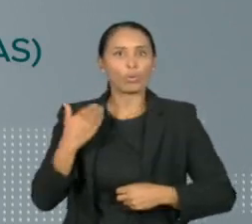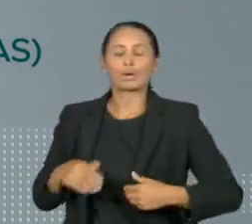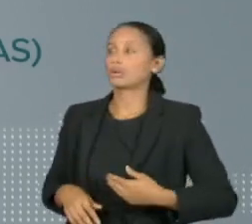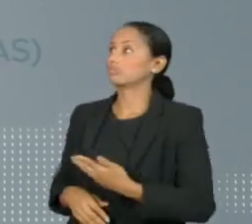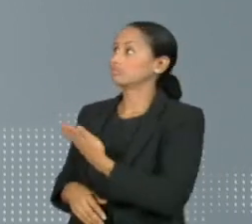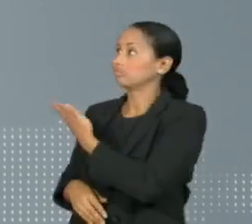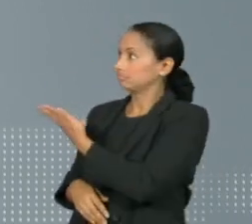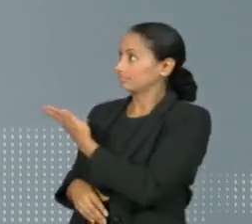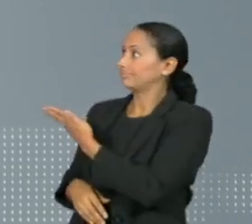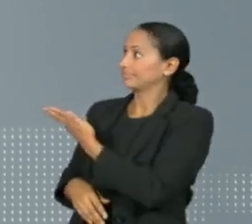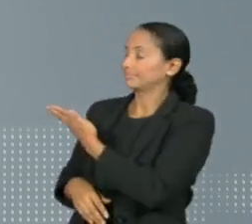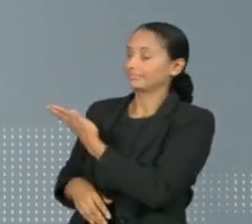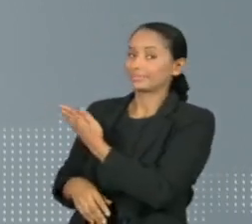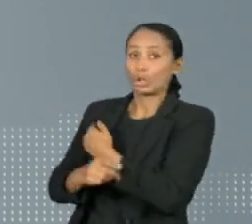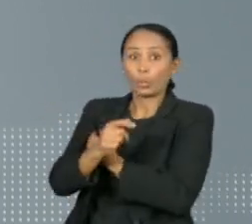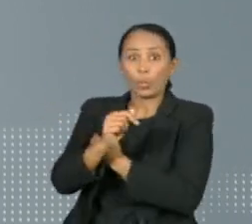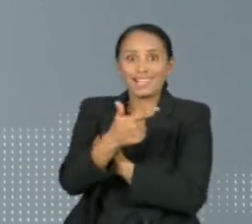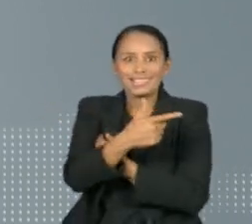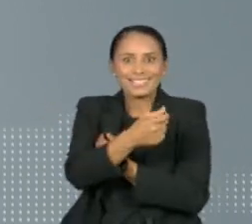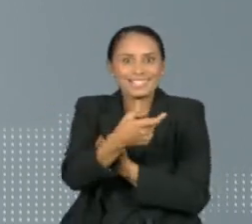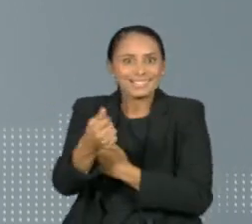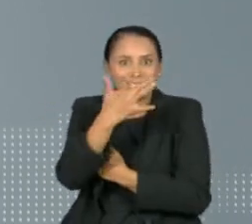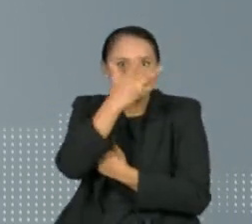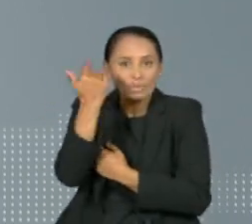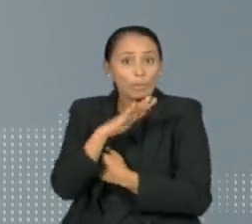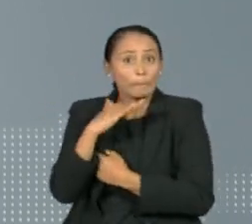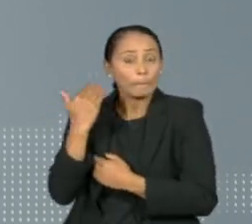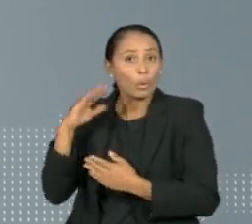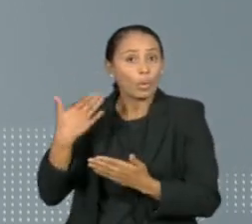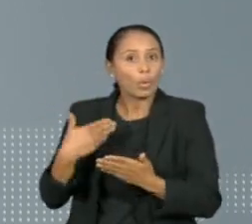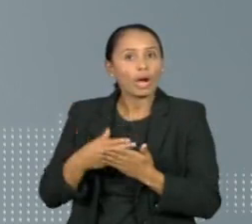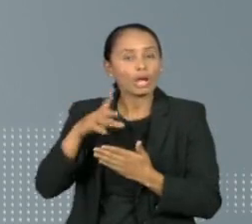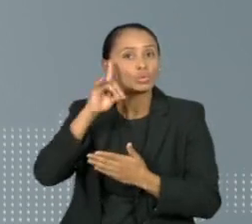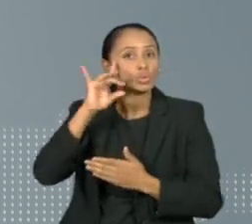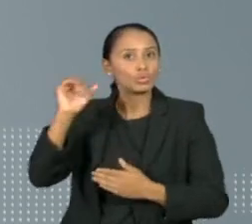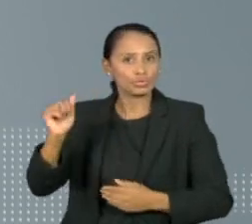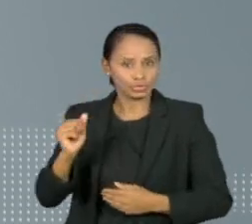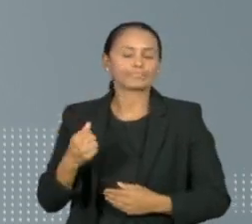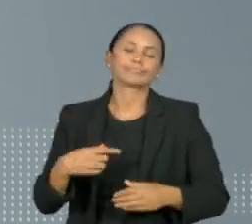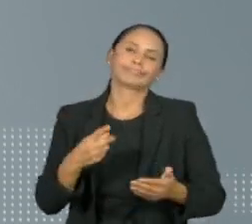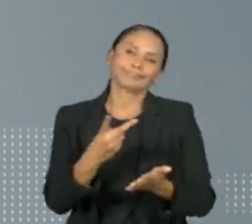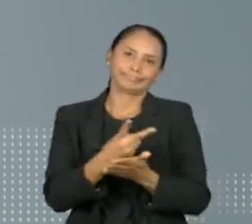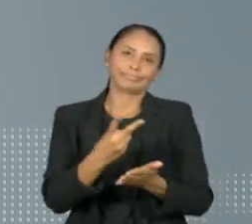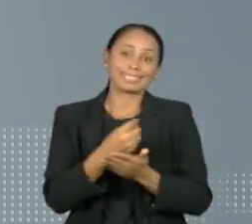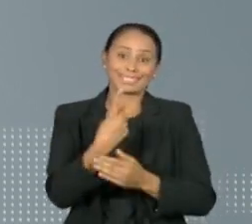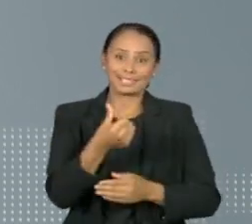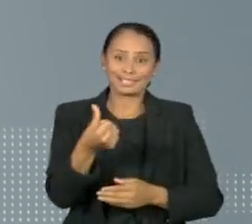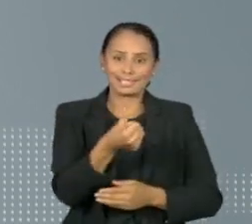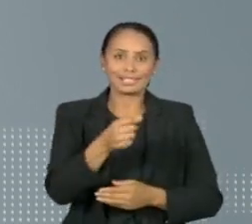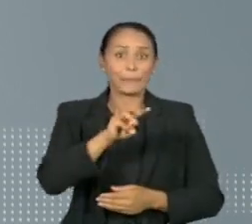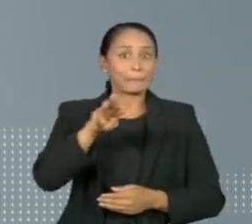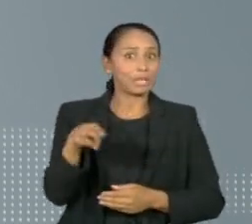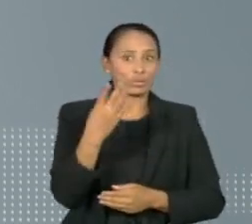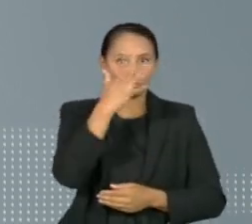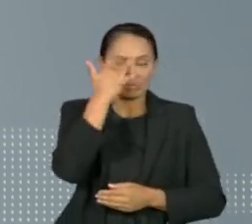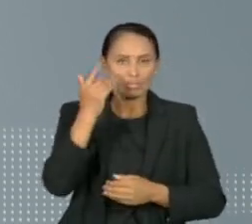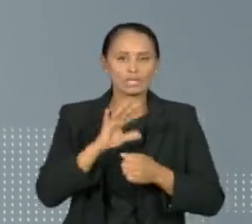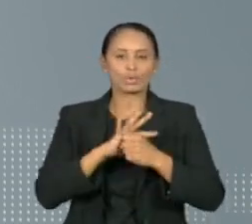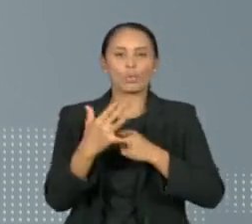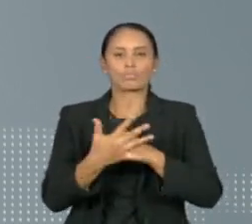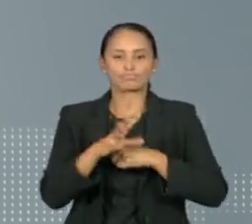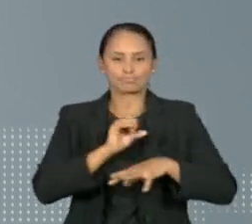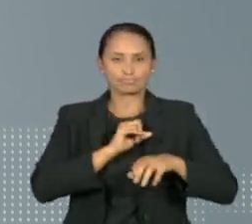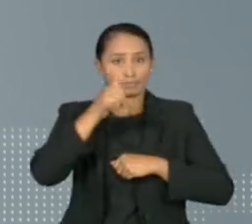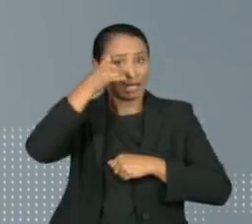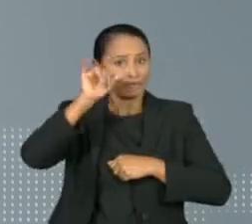por dia. Os números da vacinação apontam mais de 166 milhões de imunizados com a primeira dose,